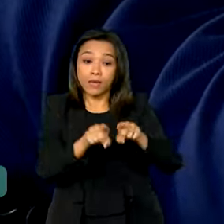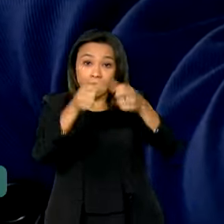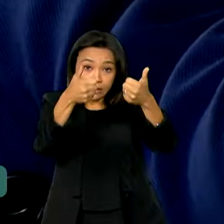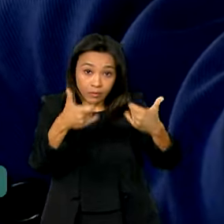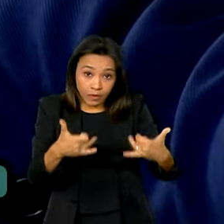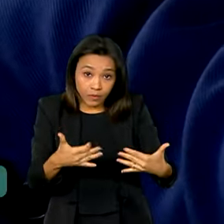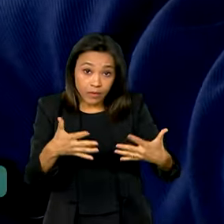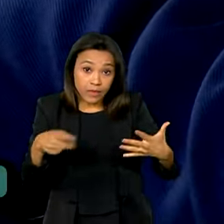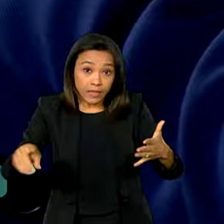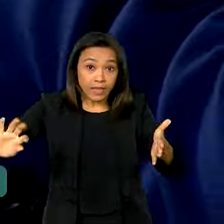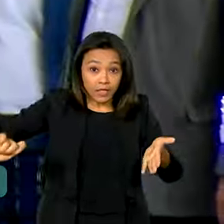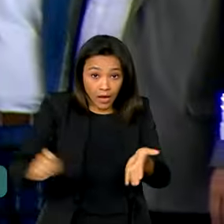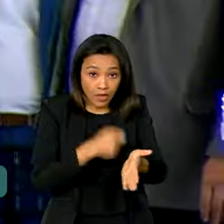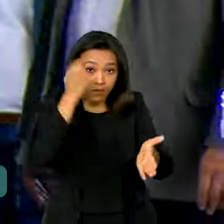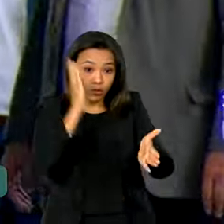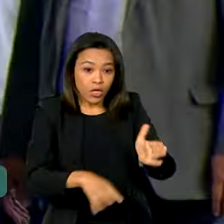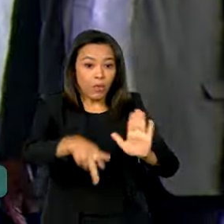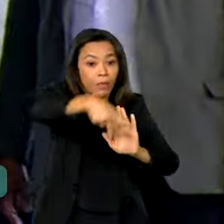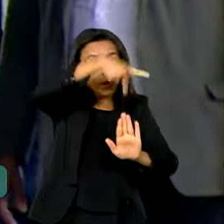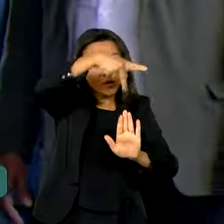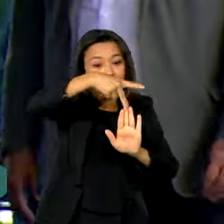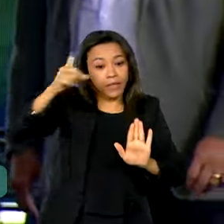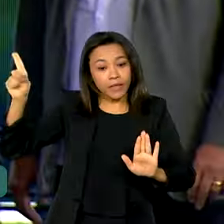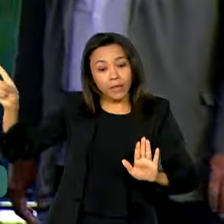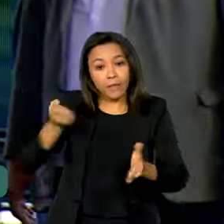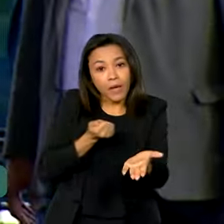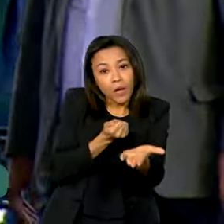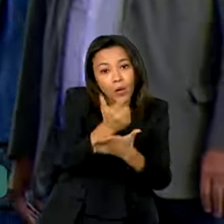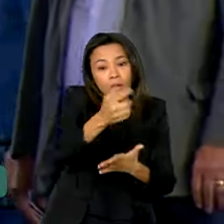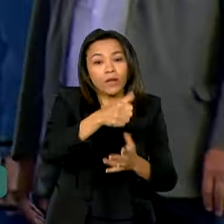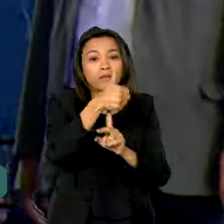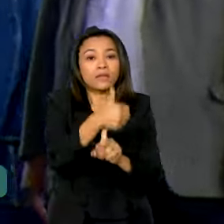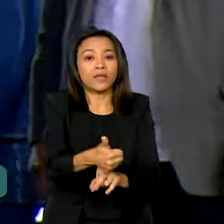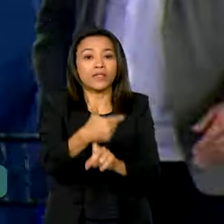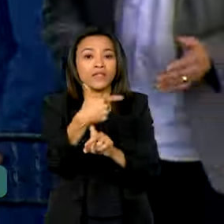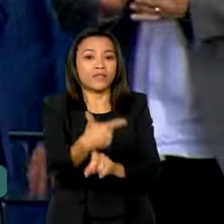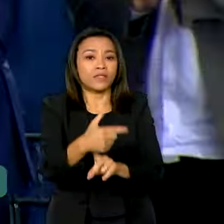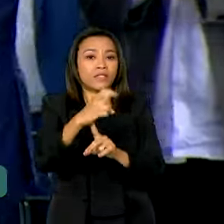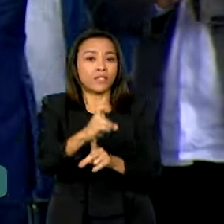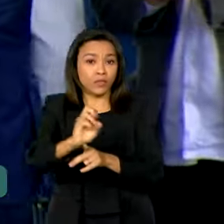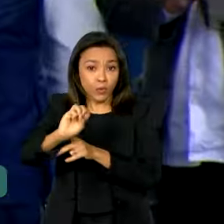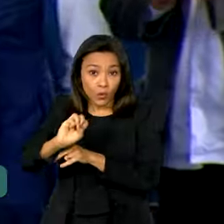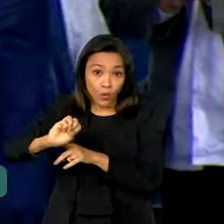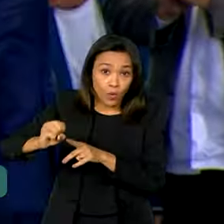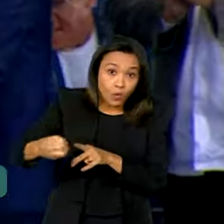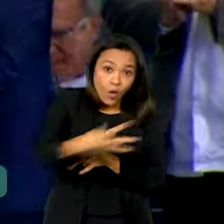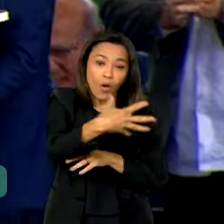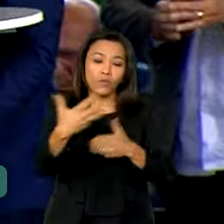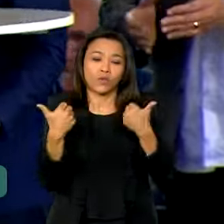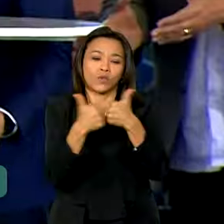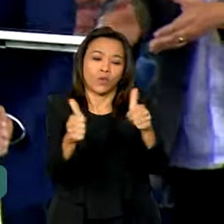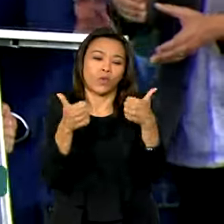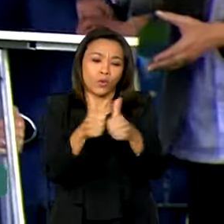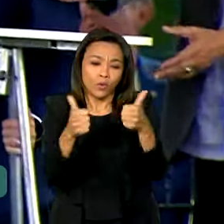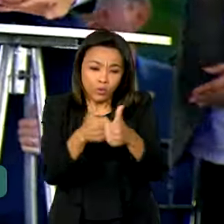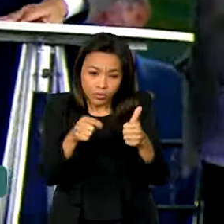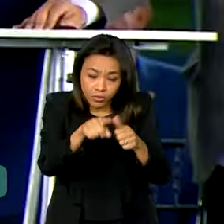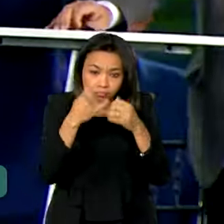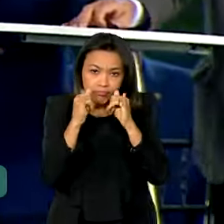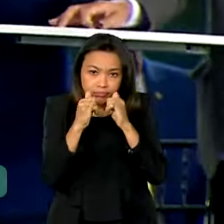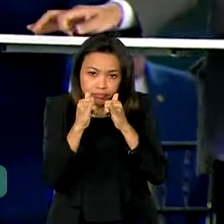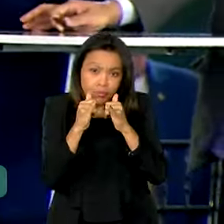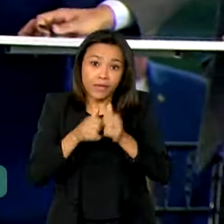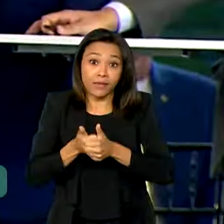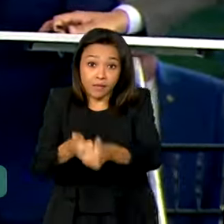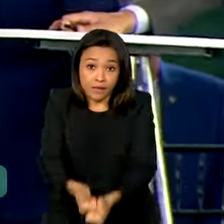portaria, no âmbito do novo PAC, para a compra de 125 novos ônibus equipados com motores que atendem às normas